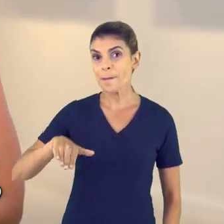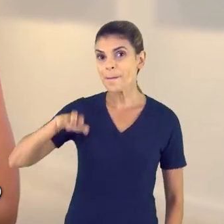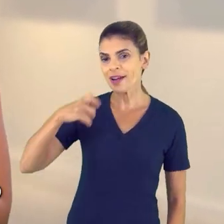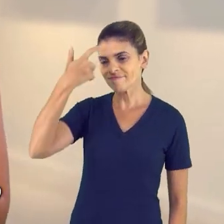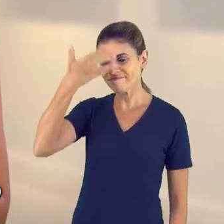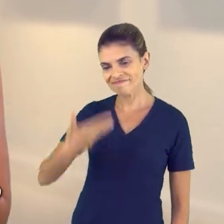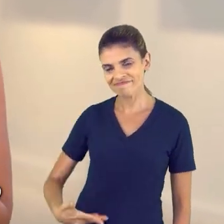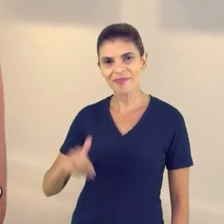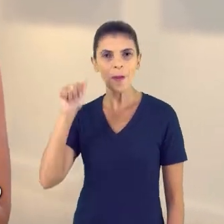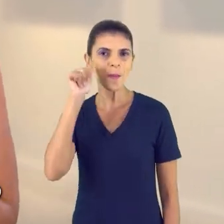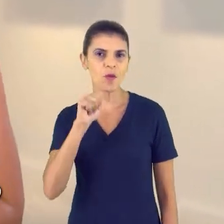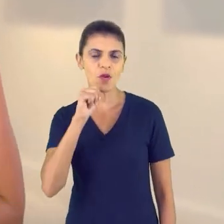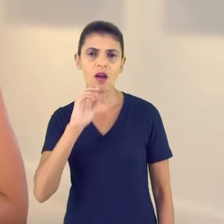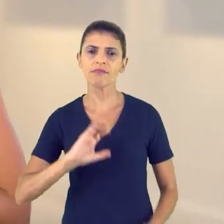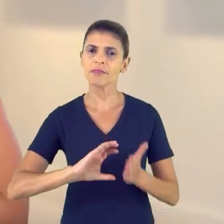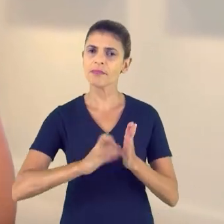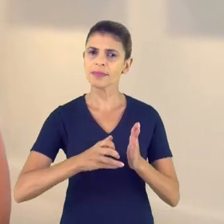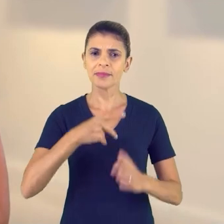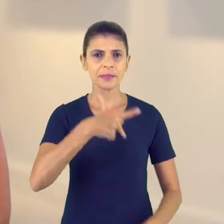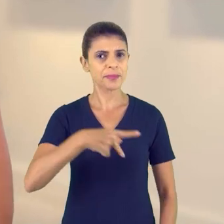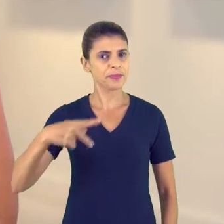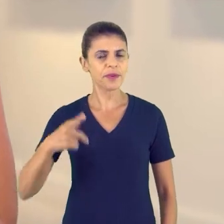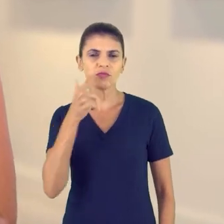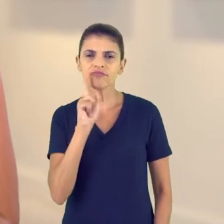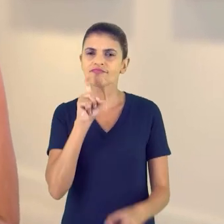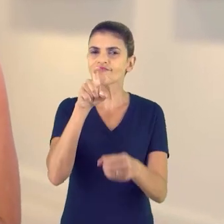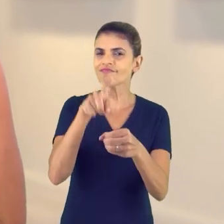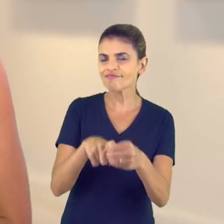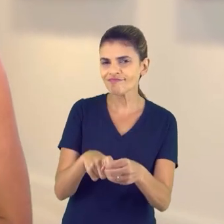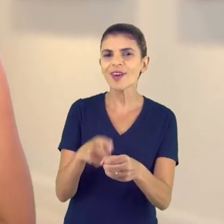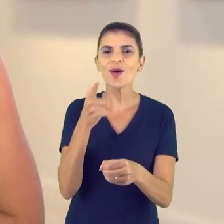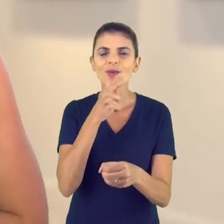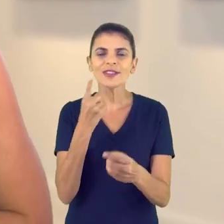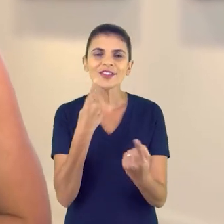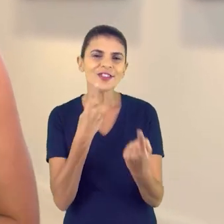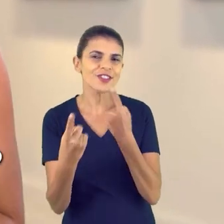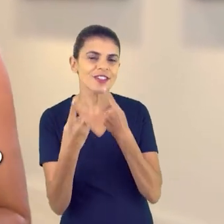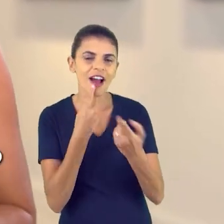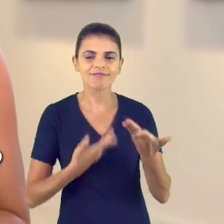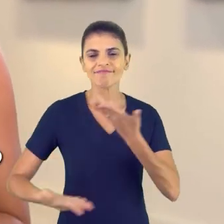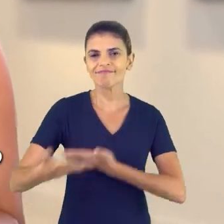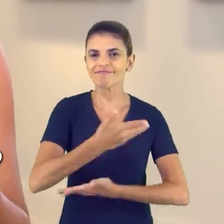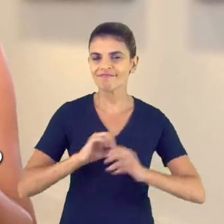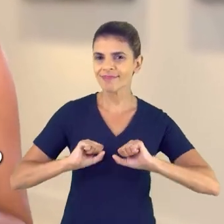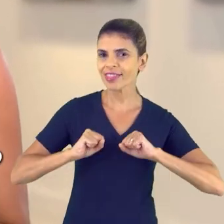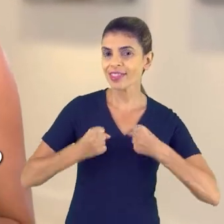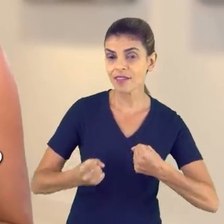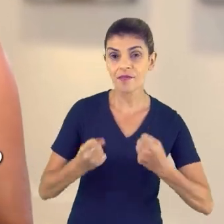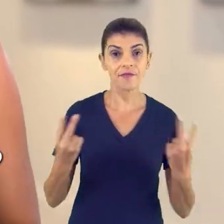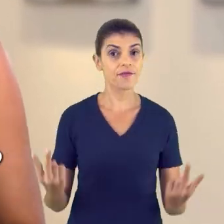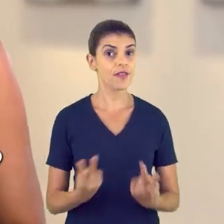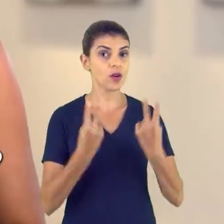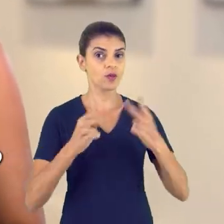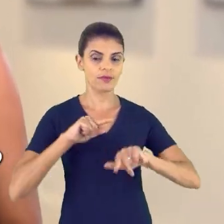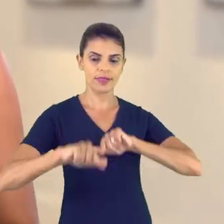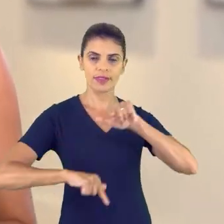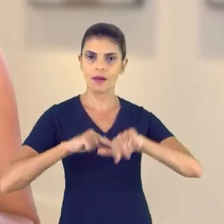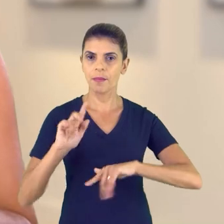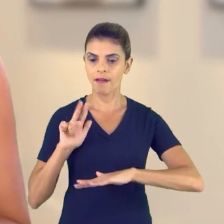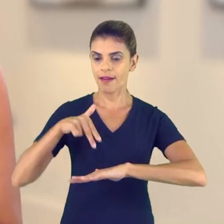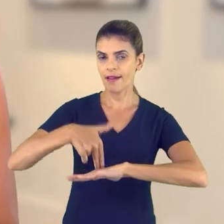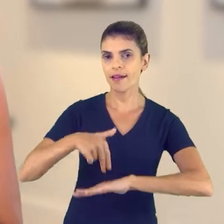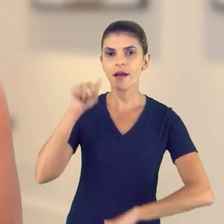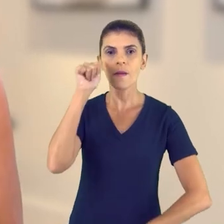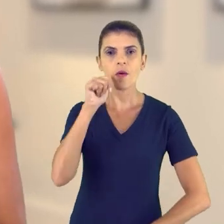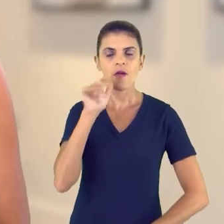Progressistas porque vi nele um partido que acredita no diálogo e pratica o que defende. Lutamos pela valorização do trabalho da mulher